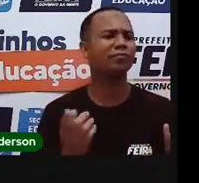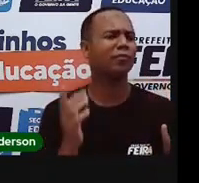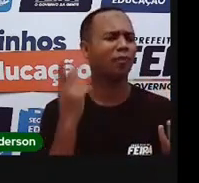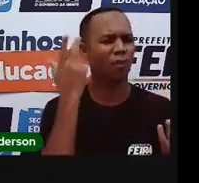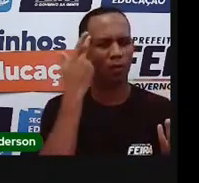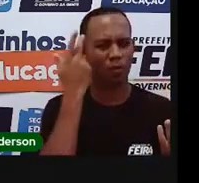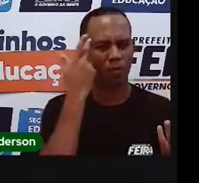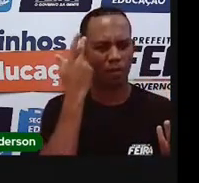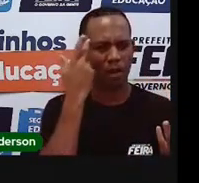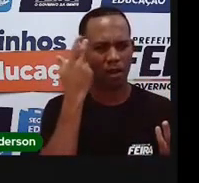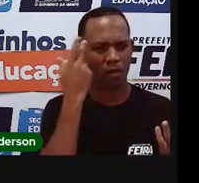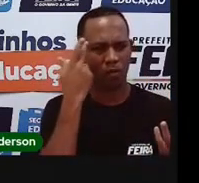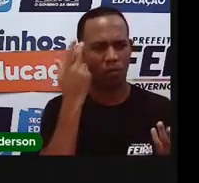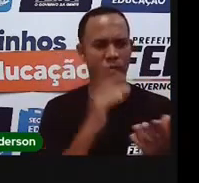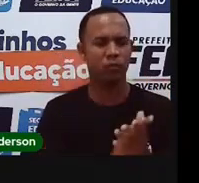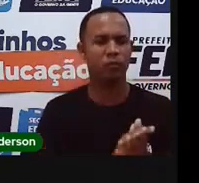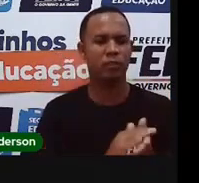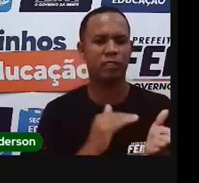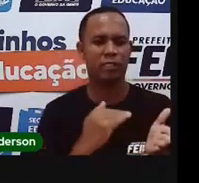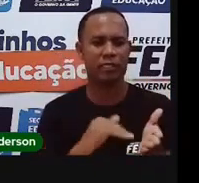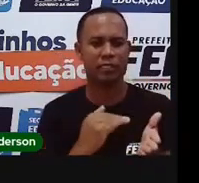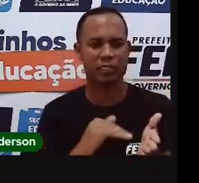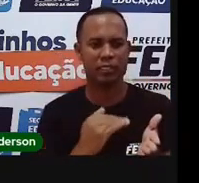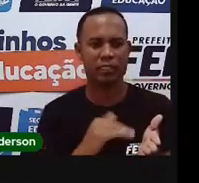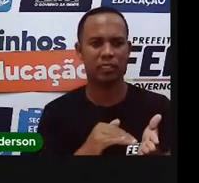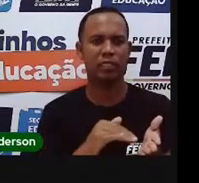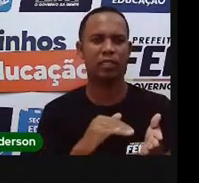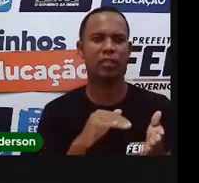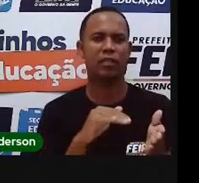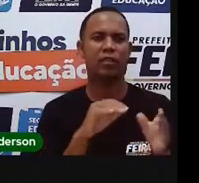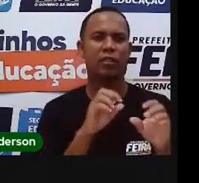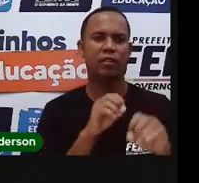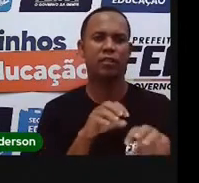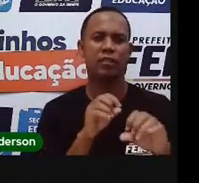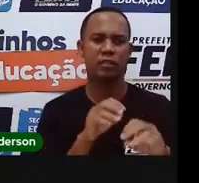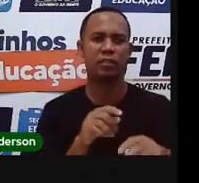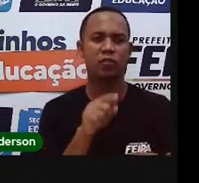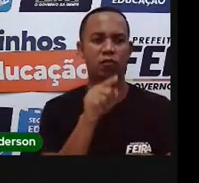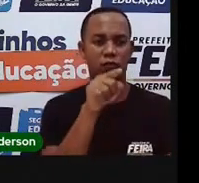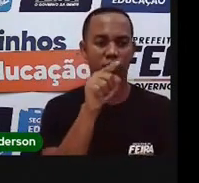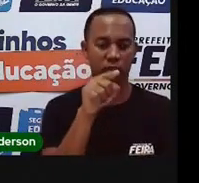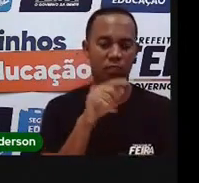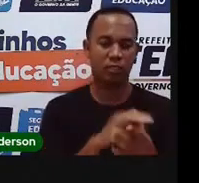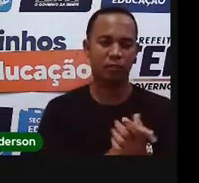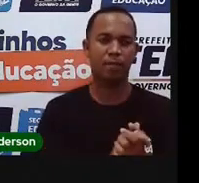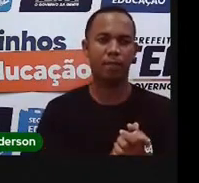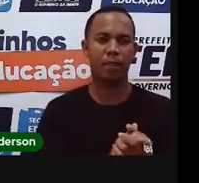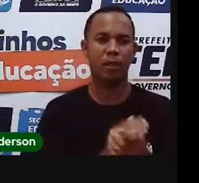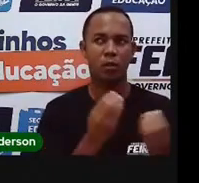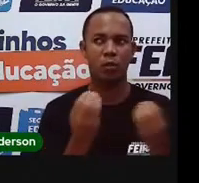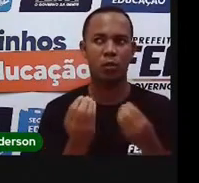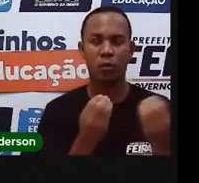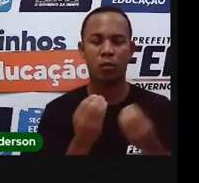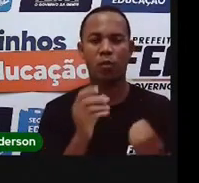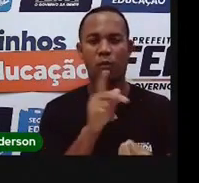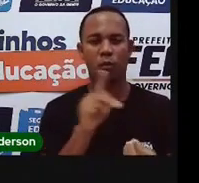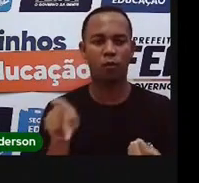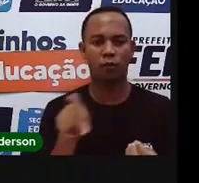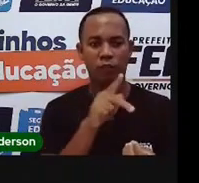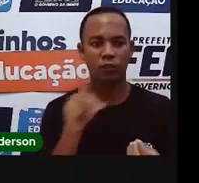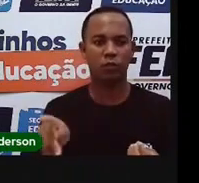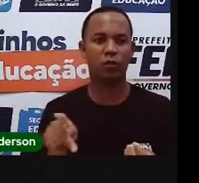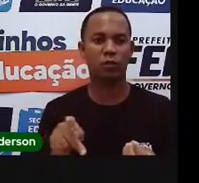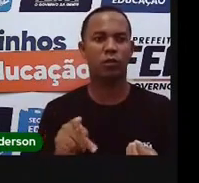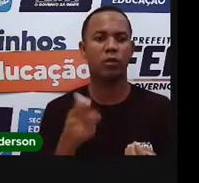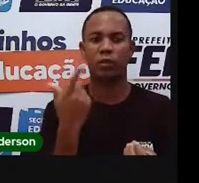atividade aqui, ela é da Secretaria de Educação, certo? Para vocês. Se o professor, ele não utilizar